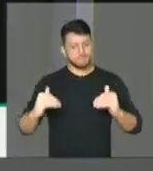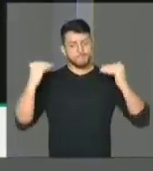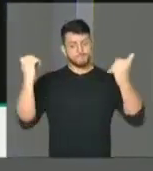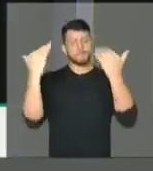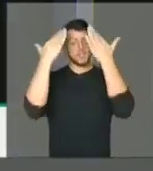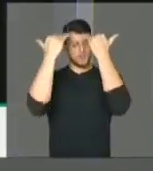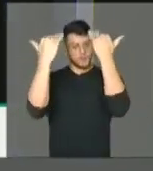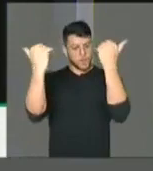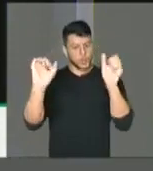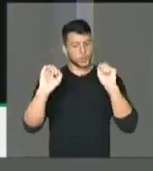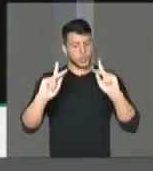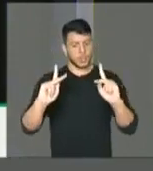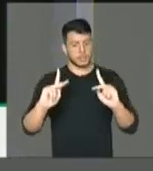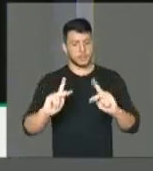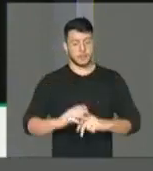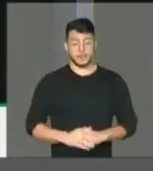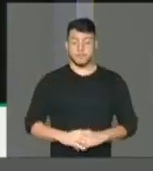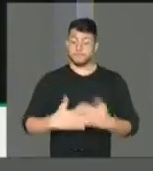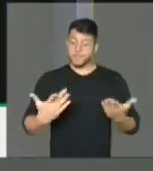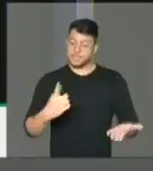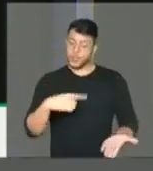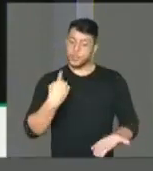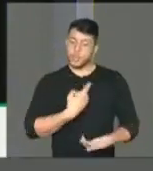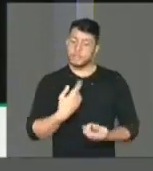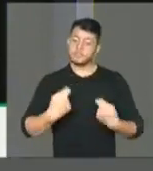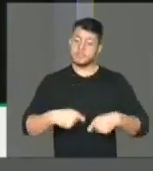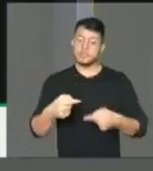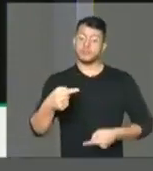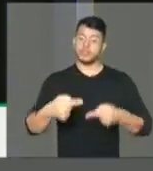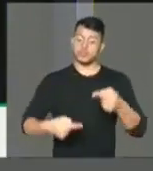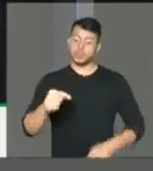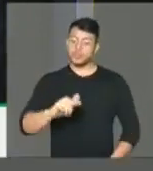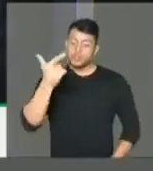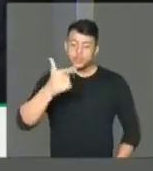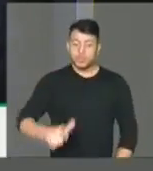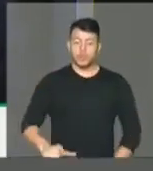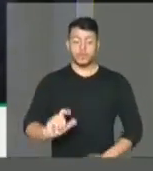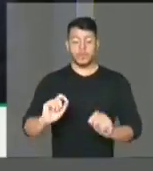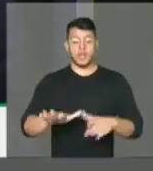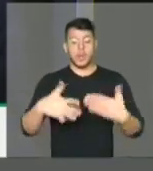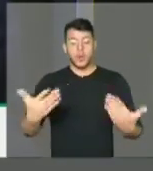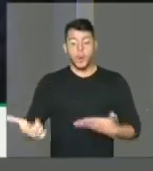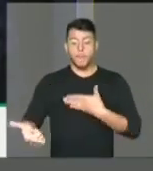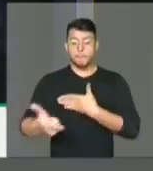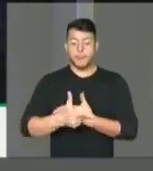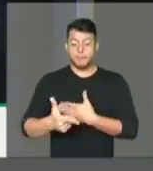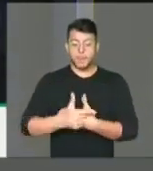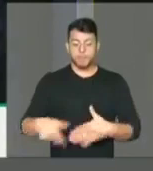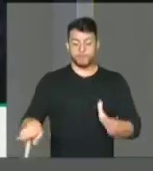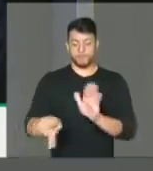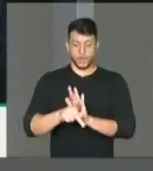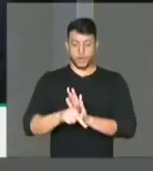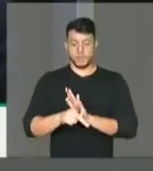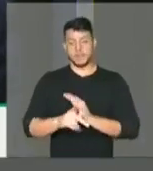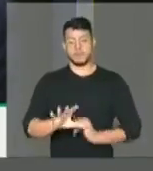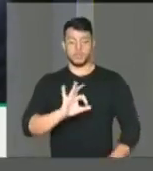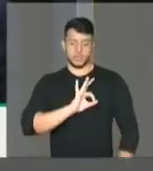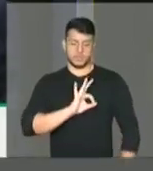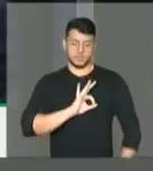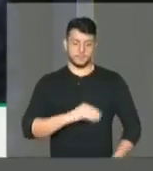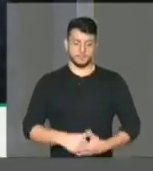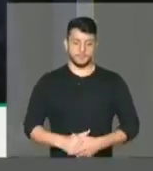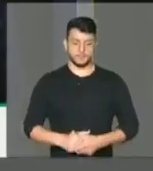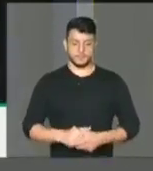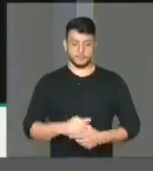imediatamente, presidente, rediscutir o papel das polícias e ter uma polícia preparada para a democracia e não uma polícia que não respeite a vida.